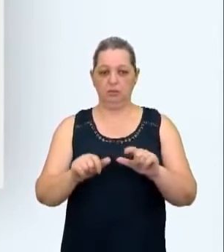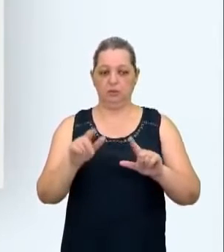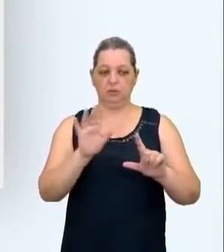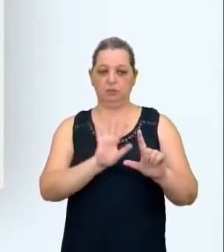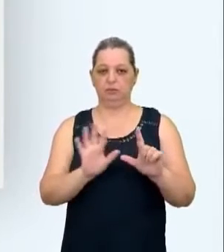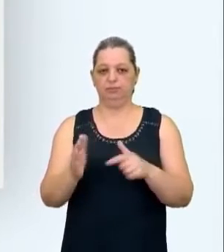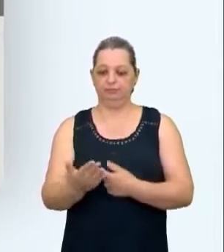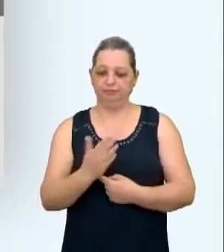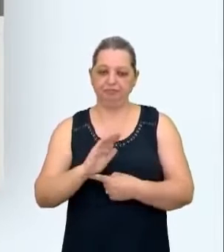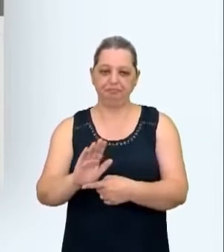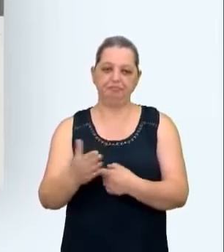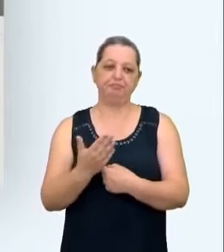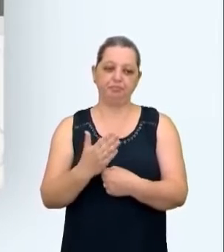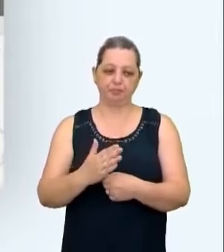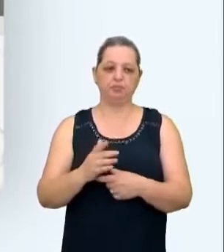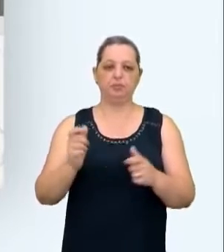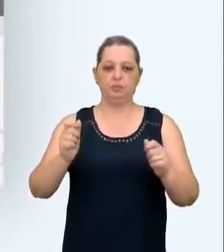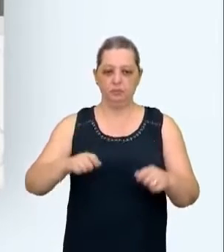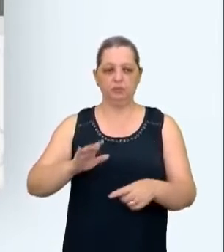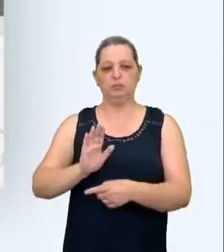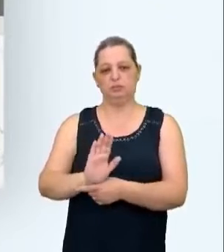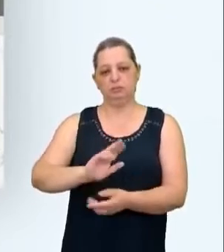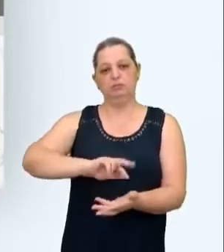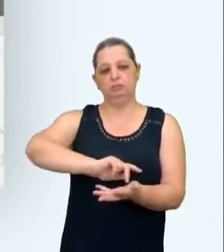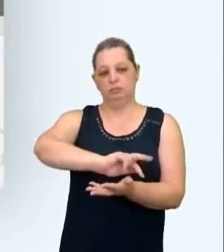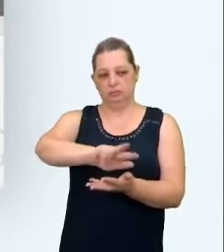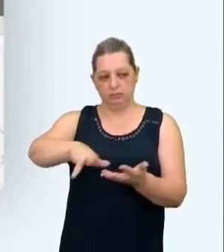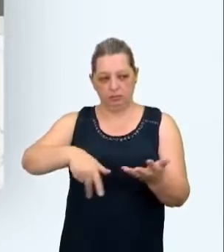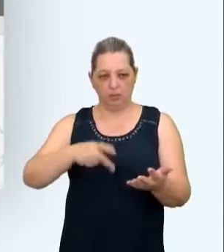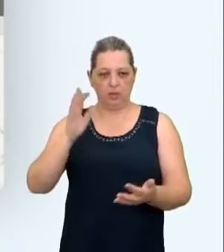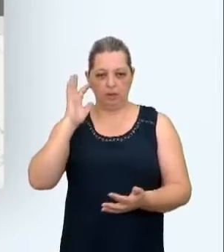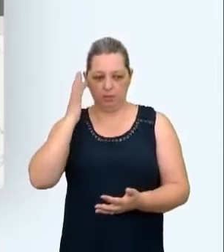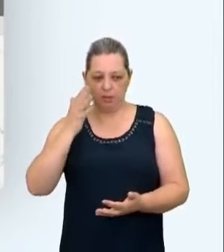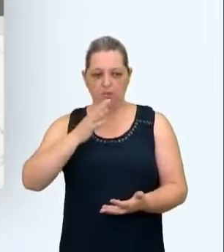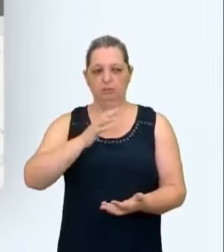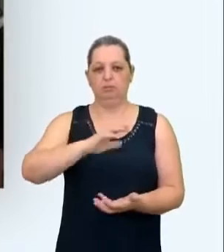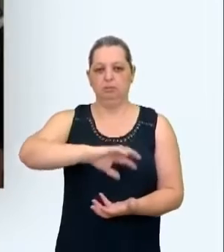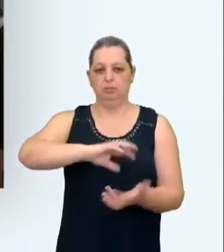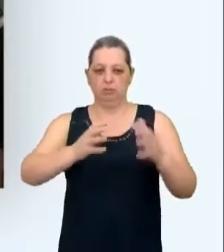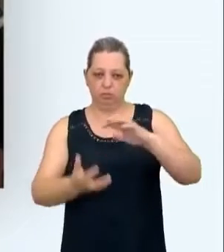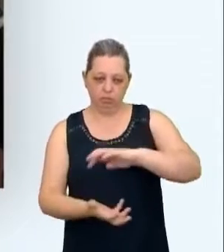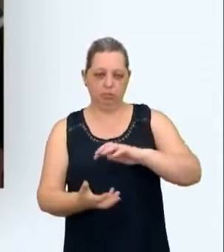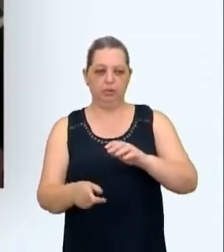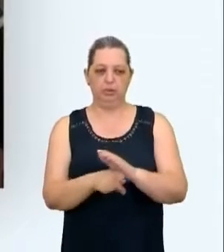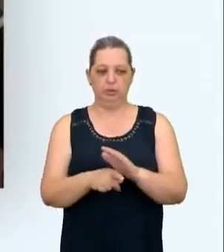capaz de ajudar em situações que vão de revoluções a tragédias.